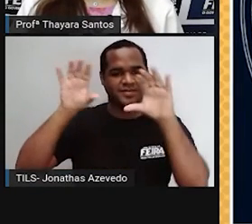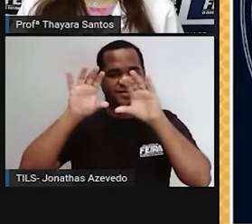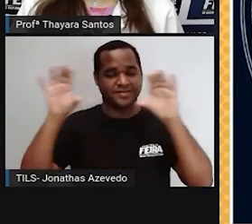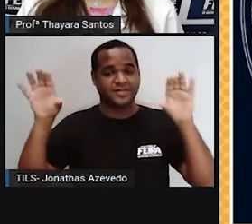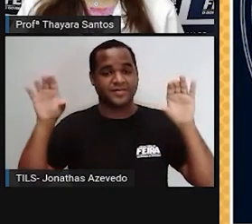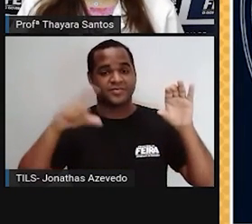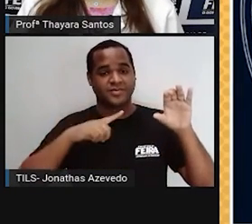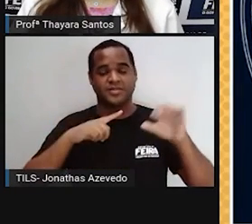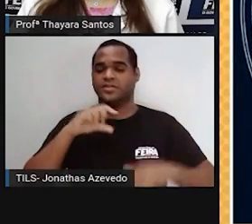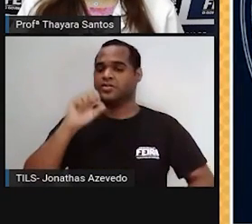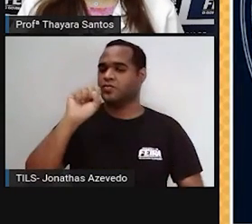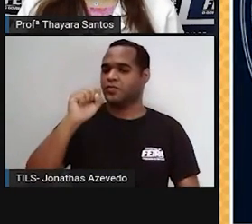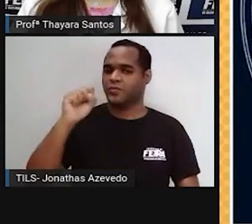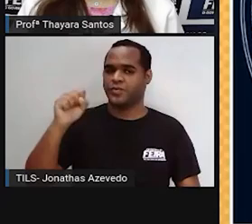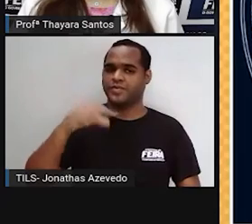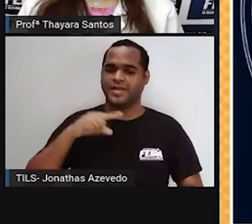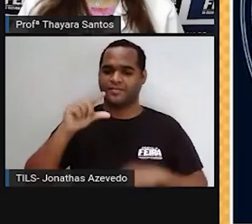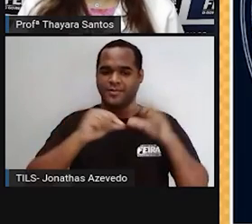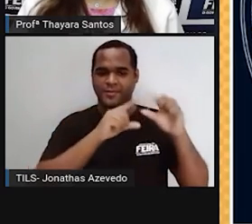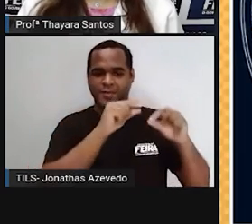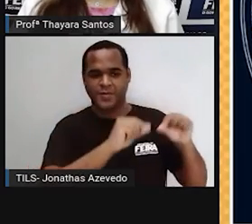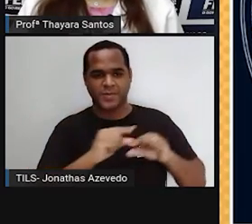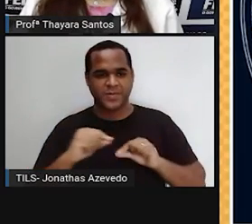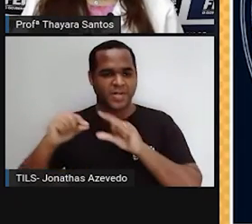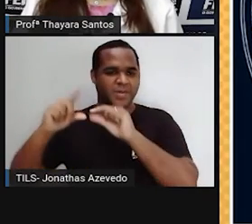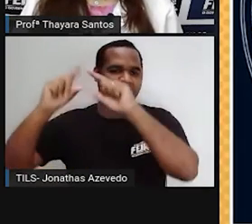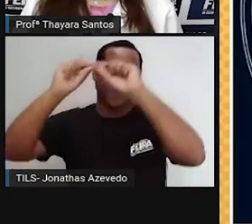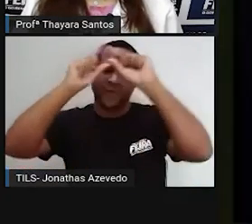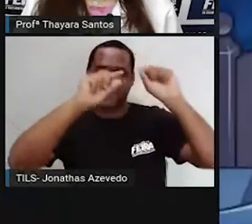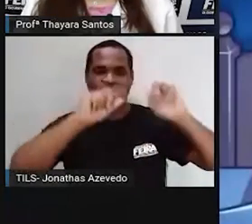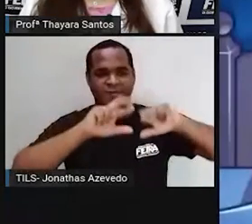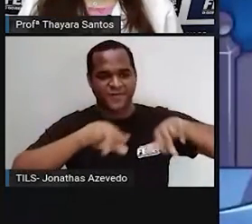Então, aqui, as 88 constelações distribuídas.